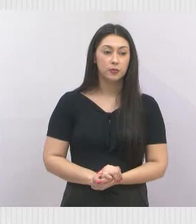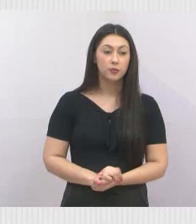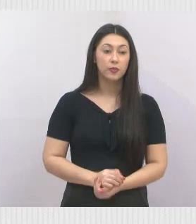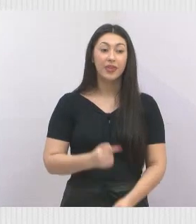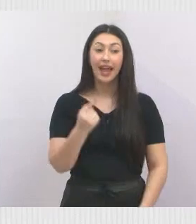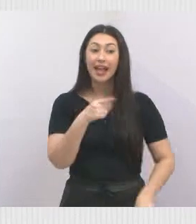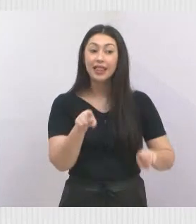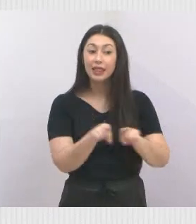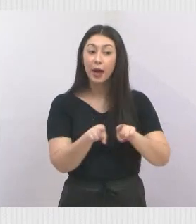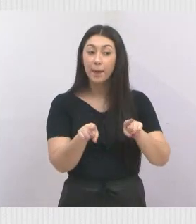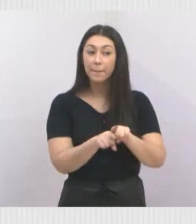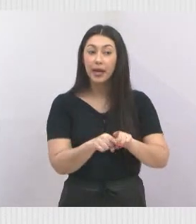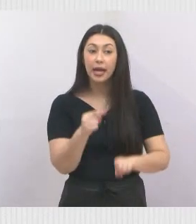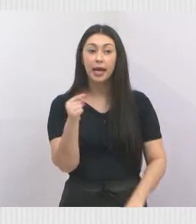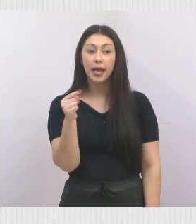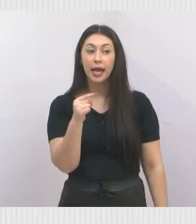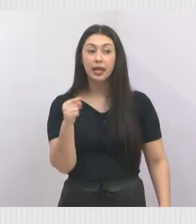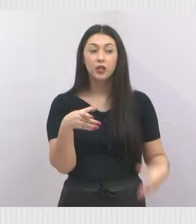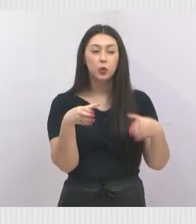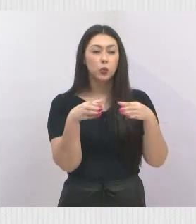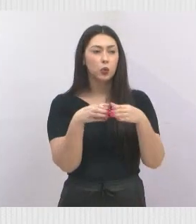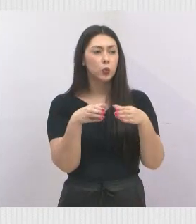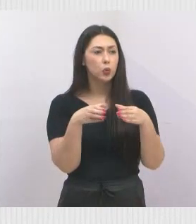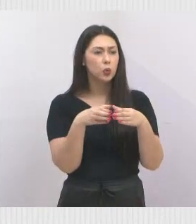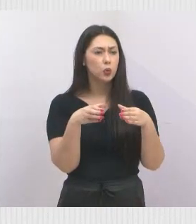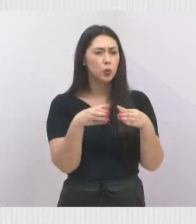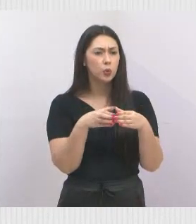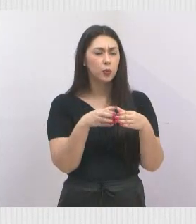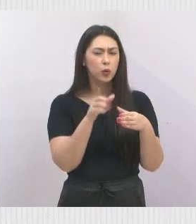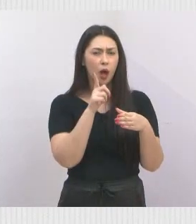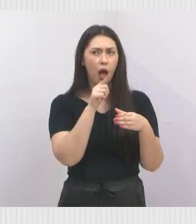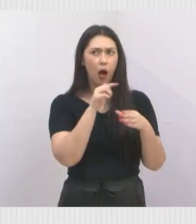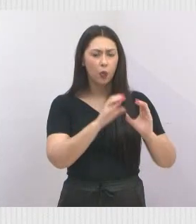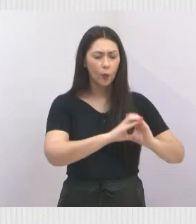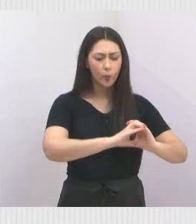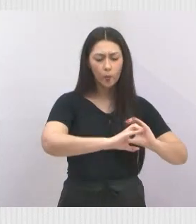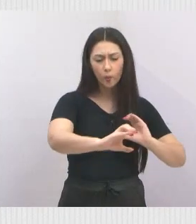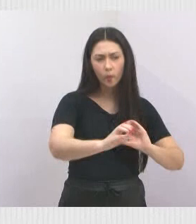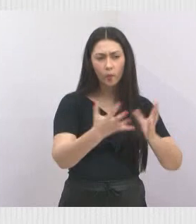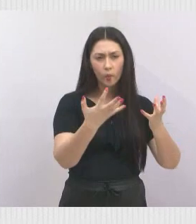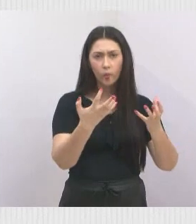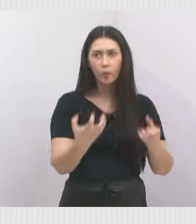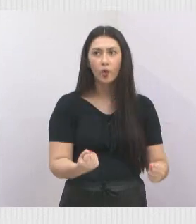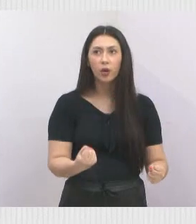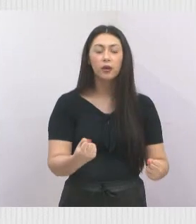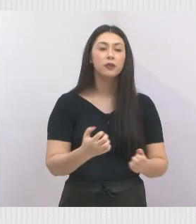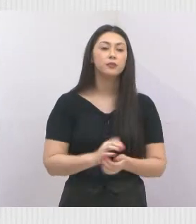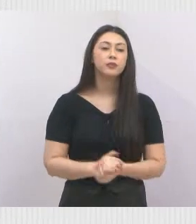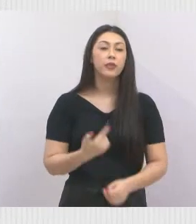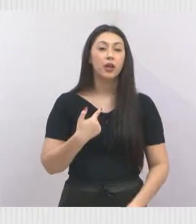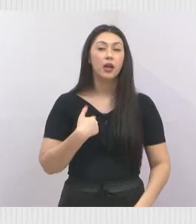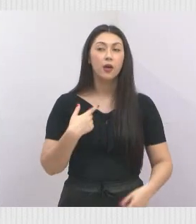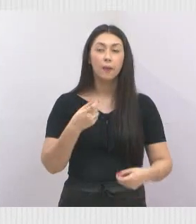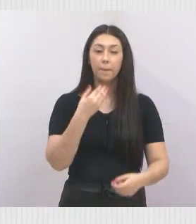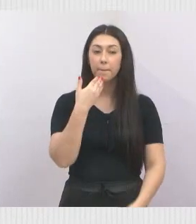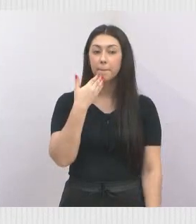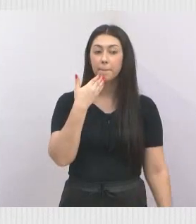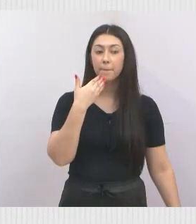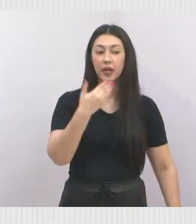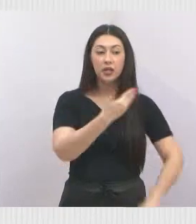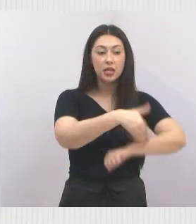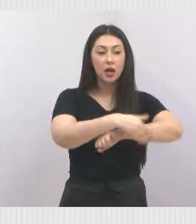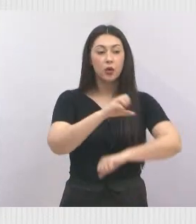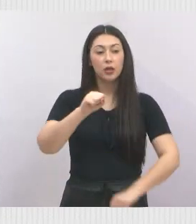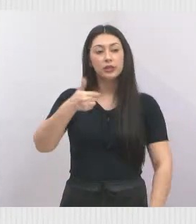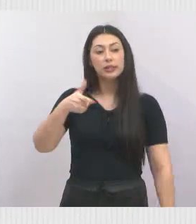Ali também, essa equipe de drenagem, bueiros, eu fiz uma solicitação na